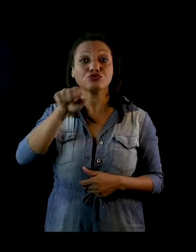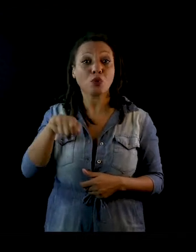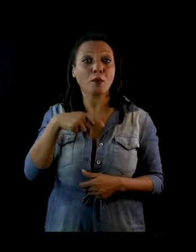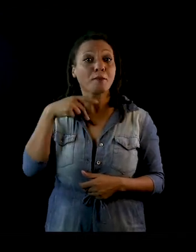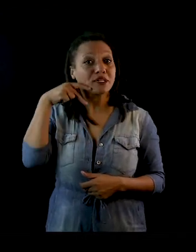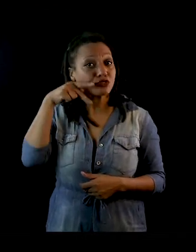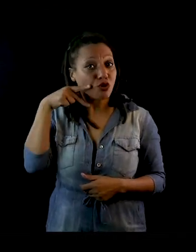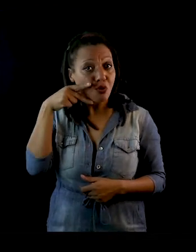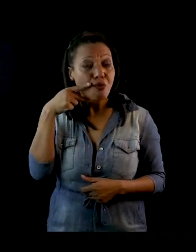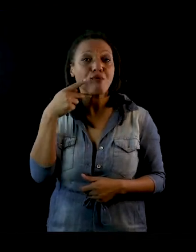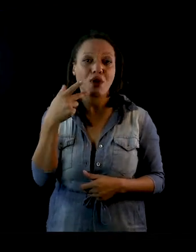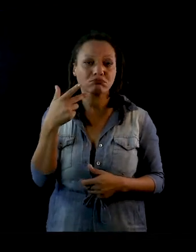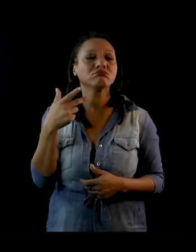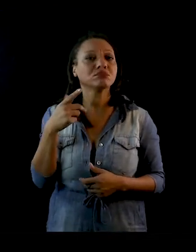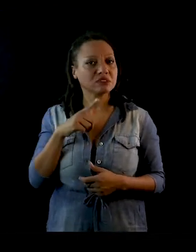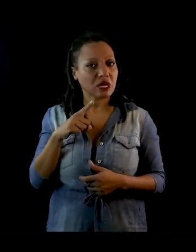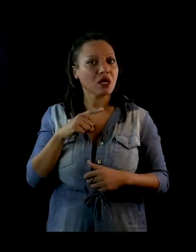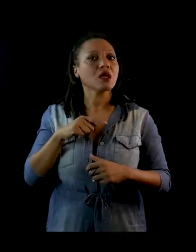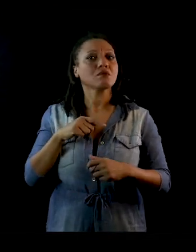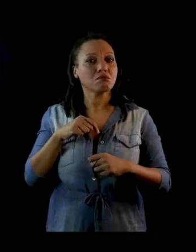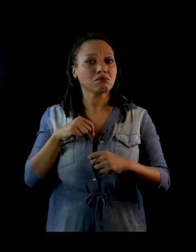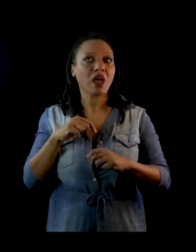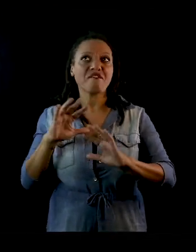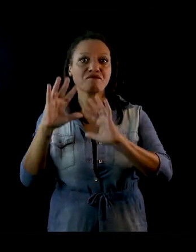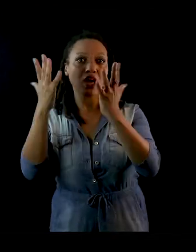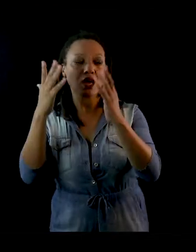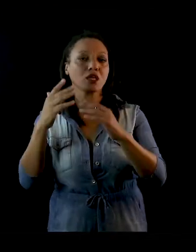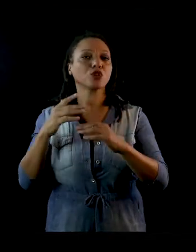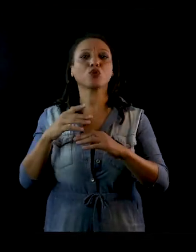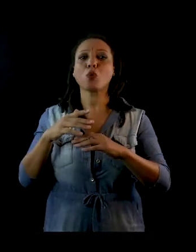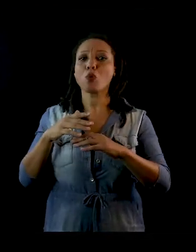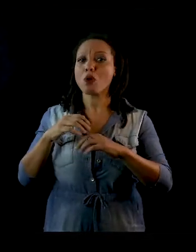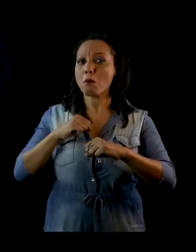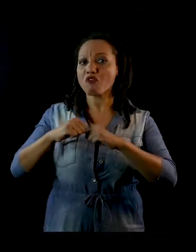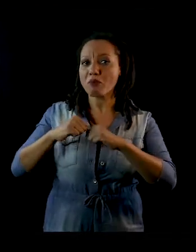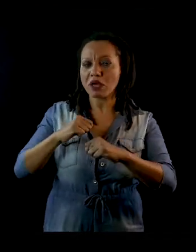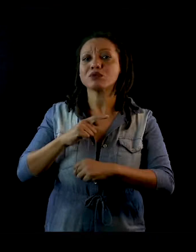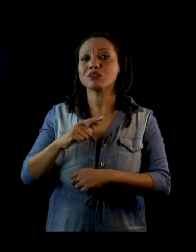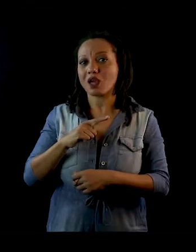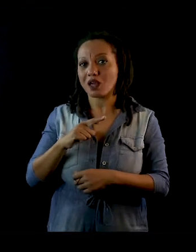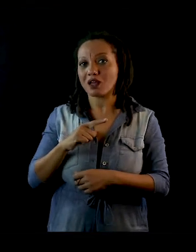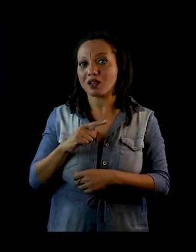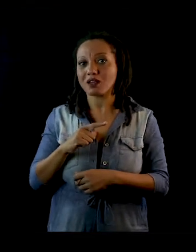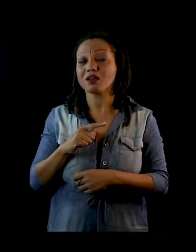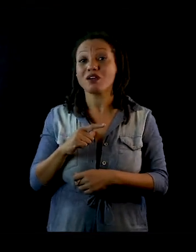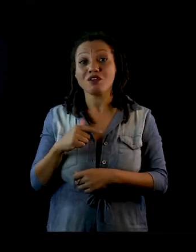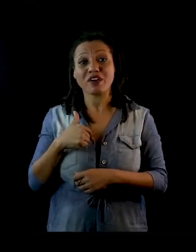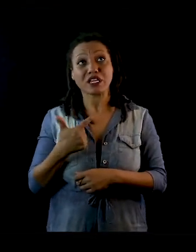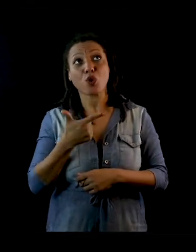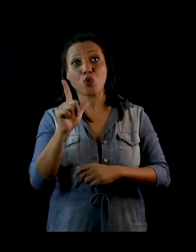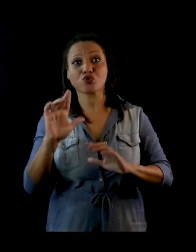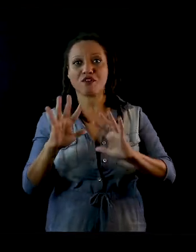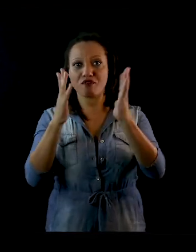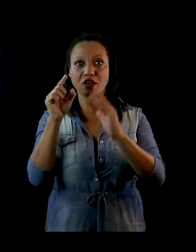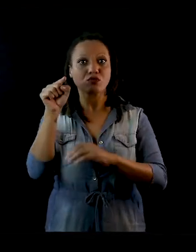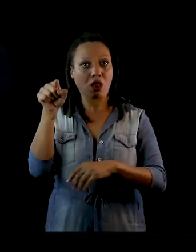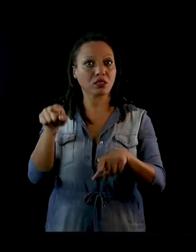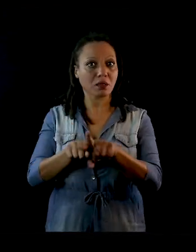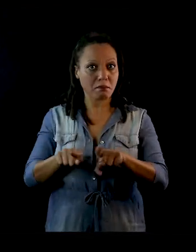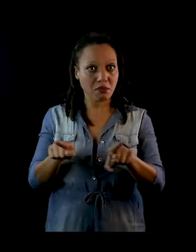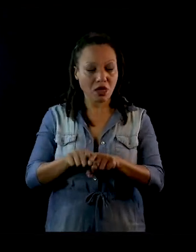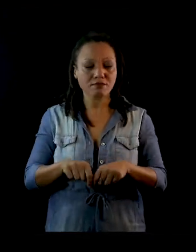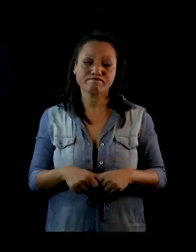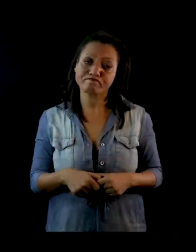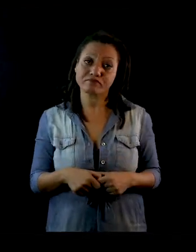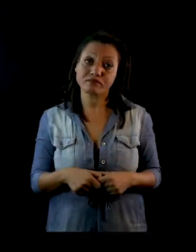na Paraíba, o pessoal lá faz alguns movimentos, faz alguns eventos, tem quadrinhos, vai ter até agora o HQPB. Mas assim, é aquilo que eu disse,